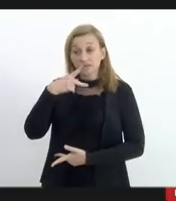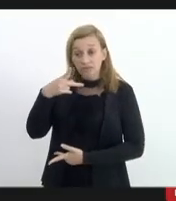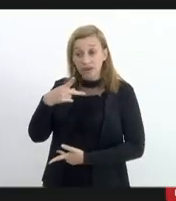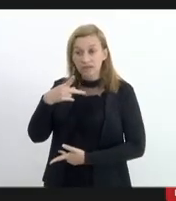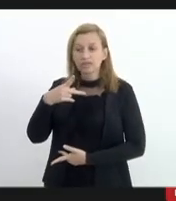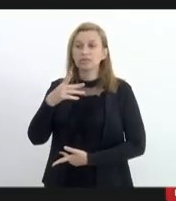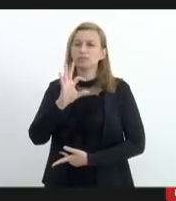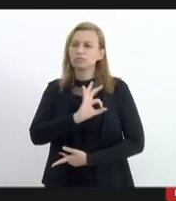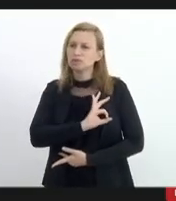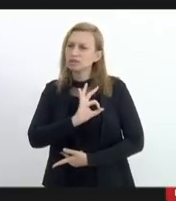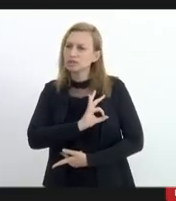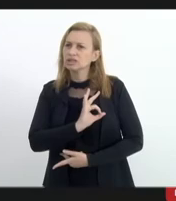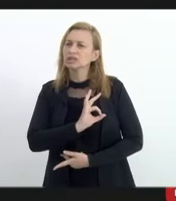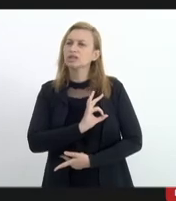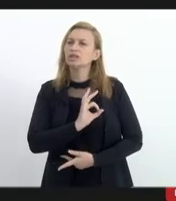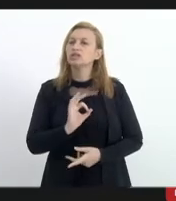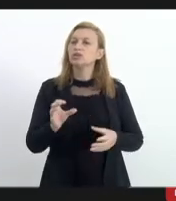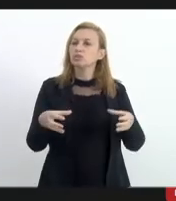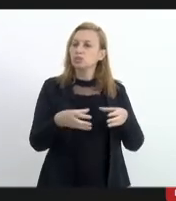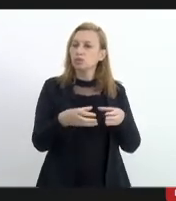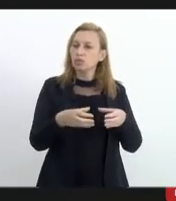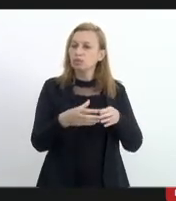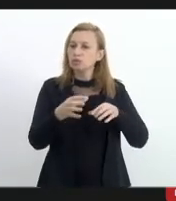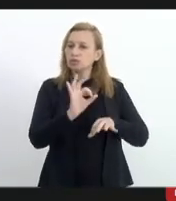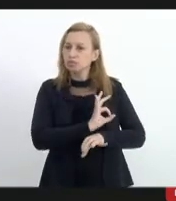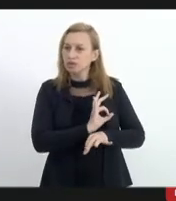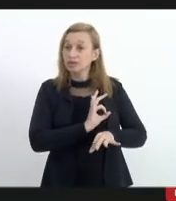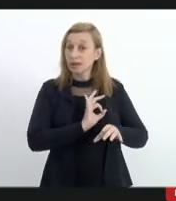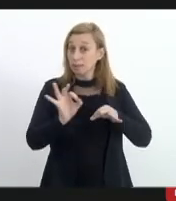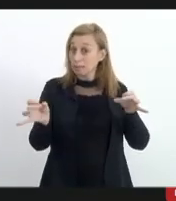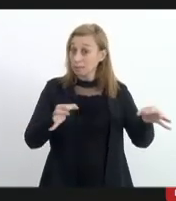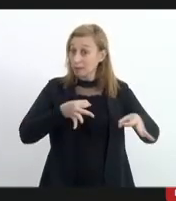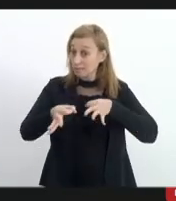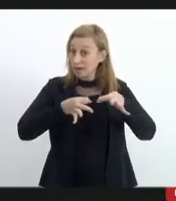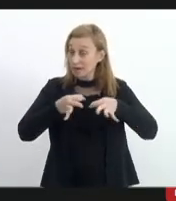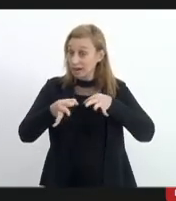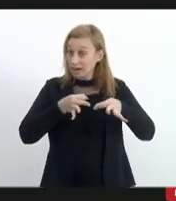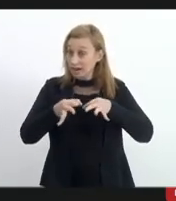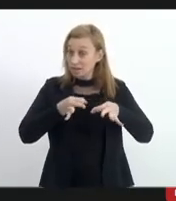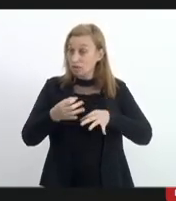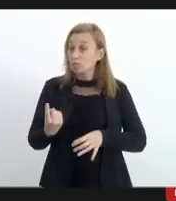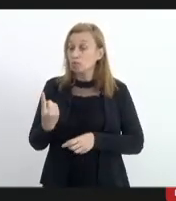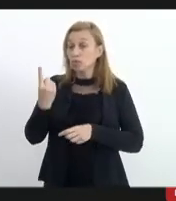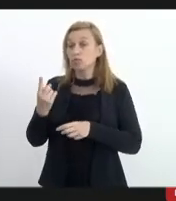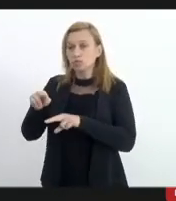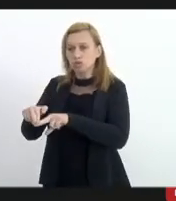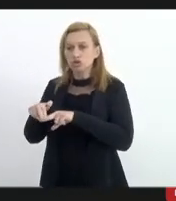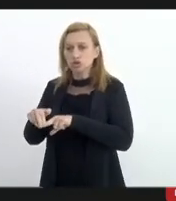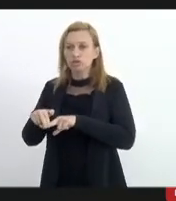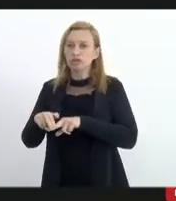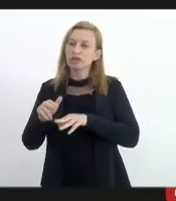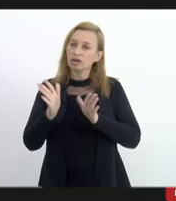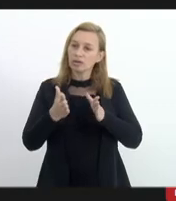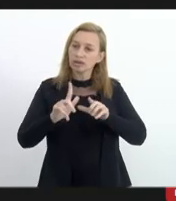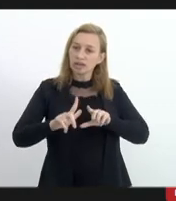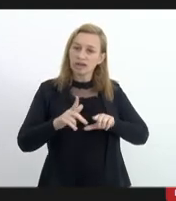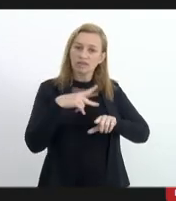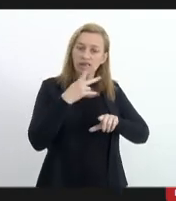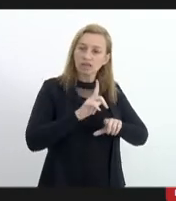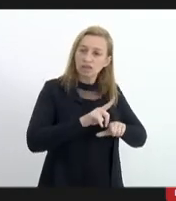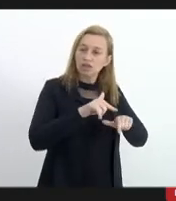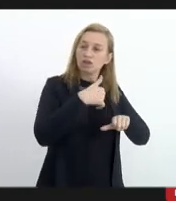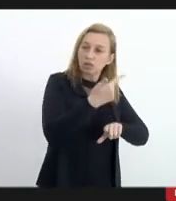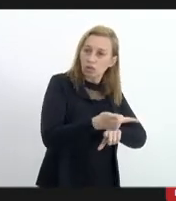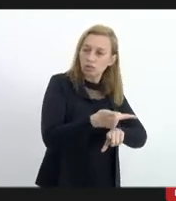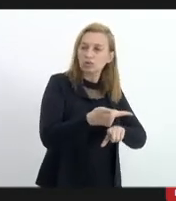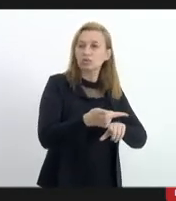atualizado com as questões da corporação viu que ele veio preparado para uma causa e acabou debatendo outras está sempre bem